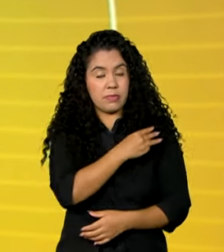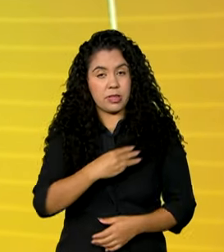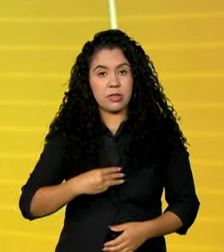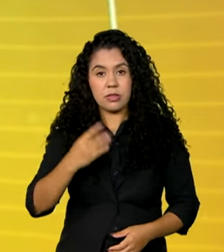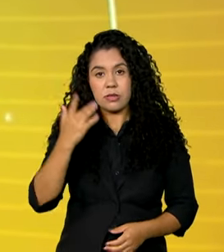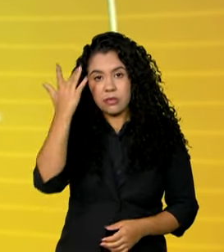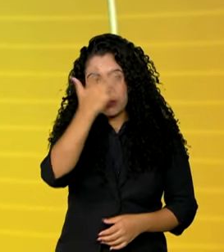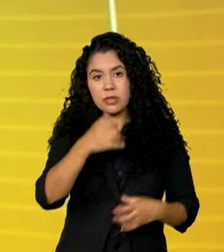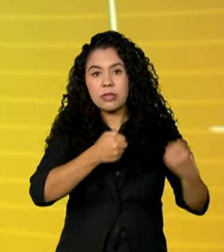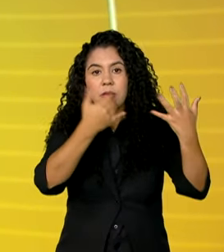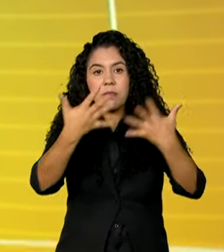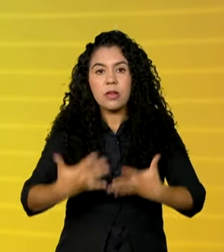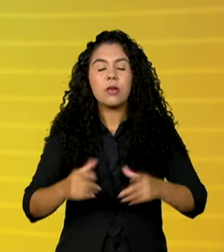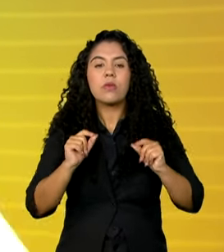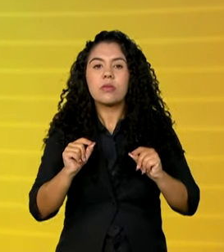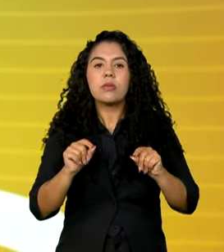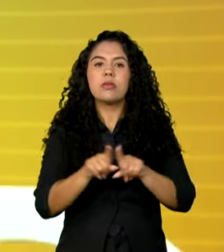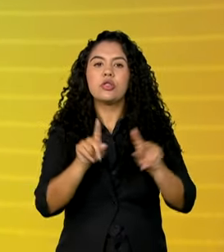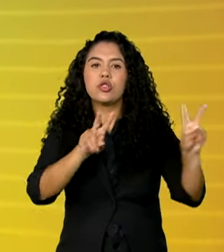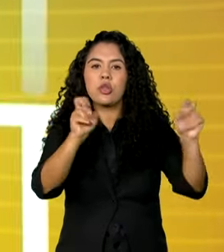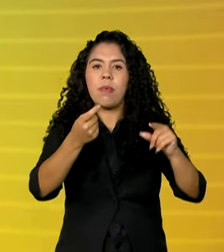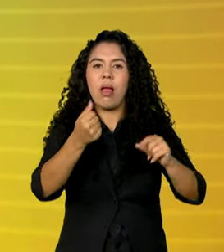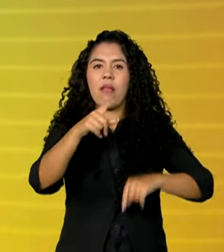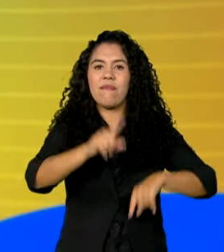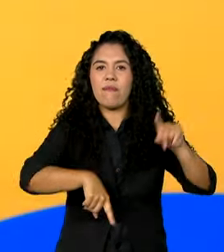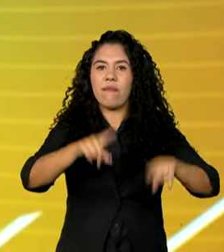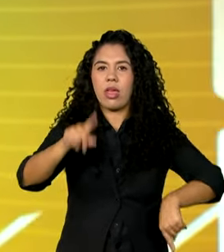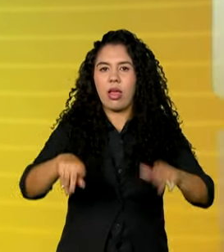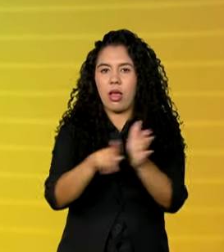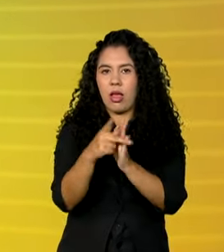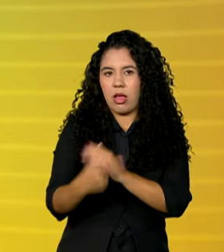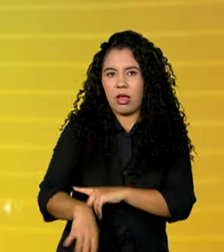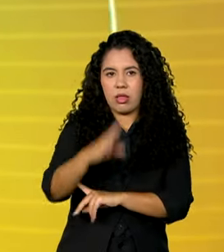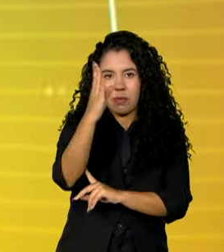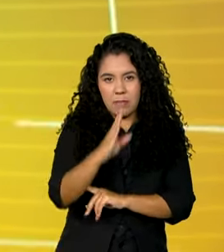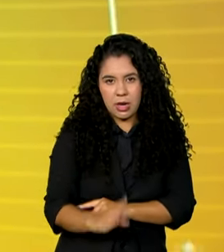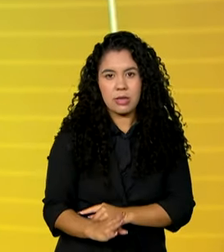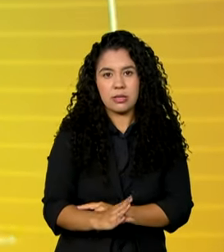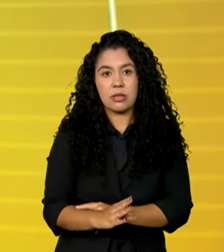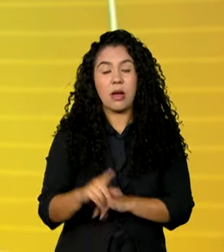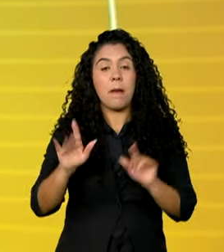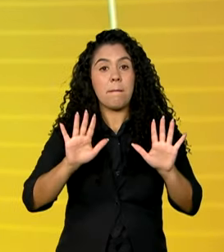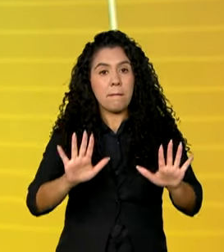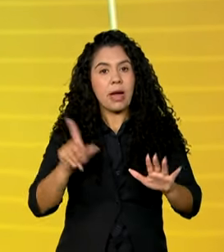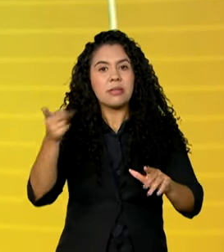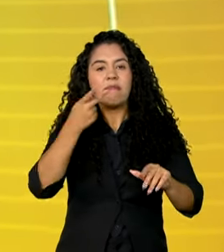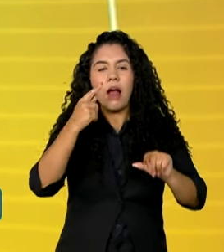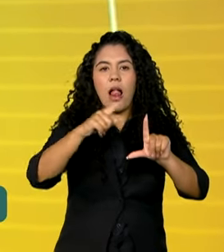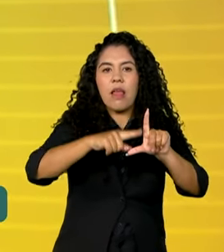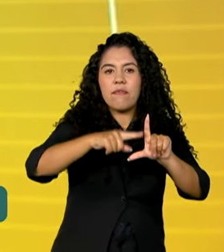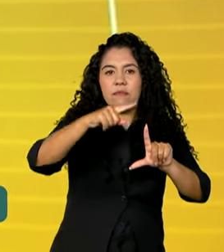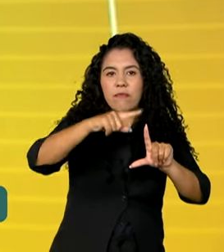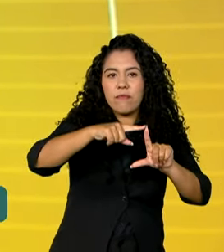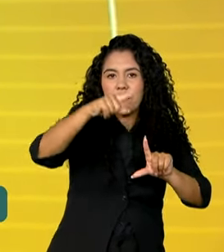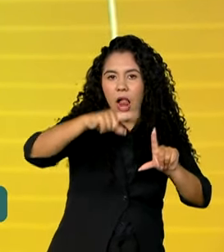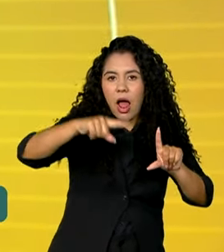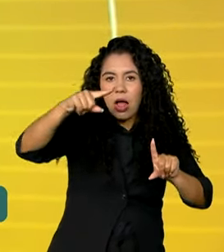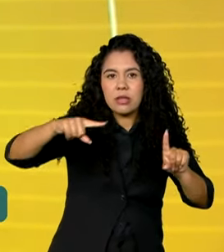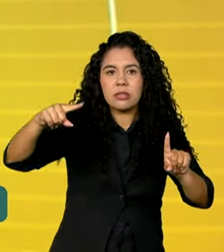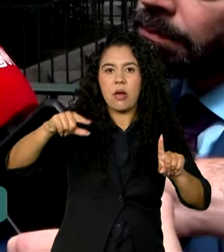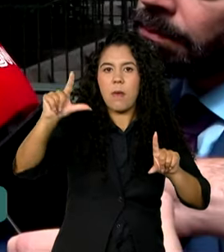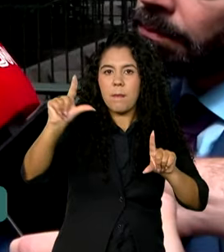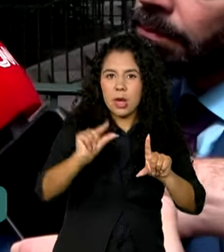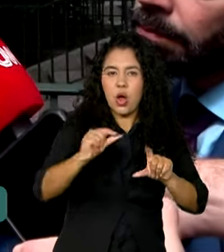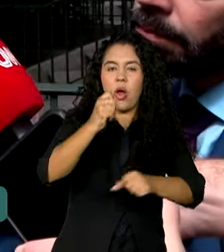sobre as projeções para a variação de preços no Brasil. Para Fernando Haddad, a tendência é de inflação menor a cada ano.